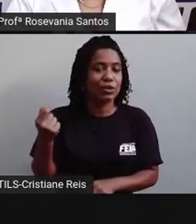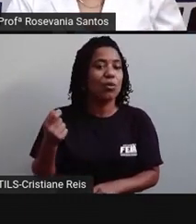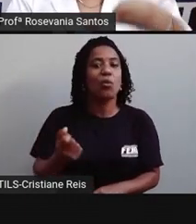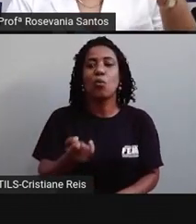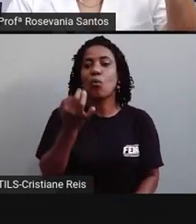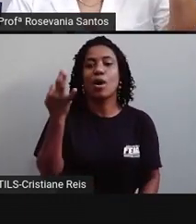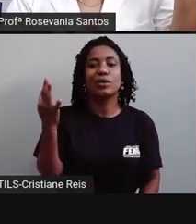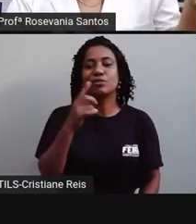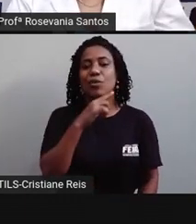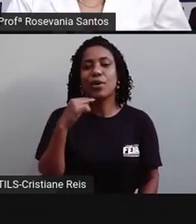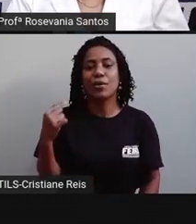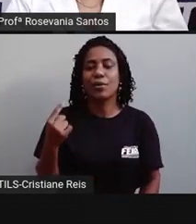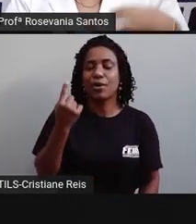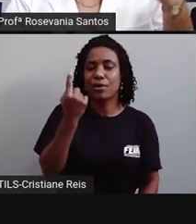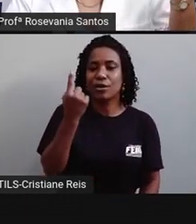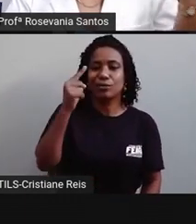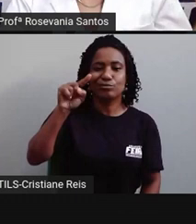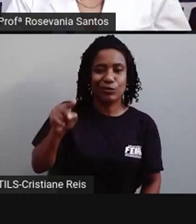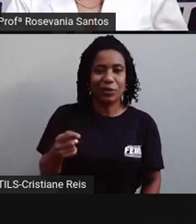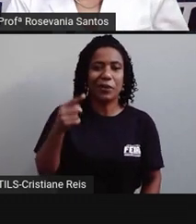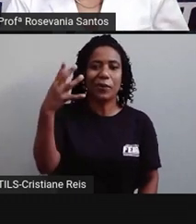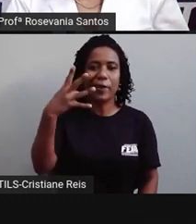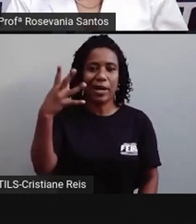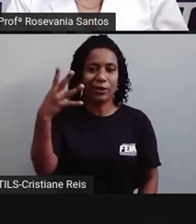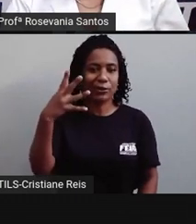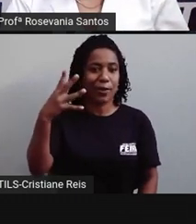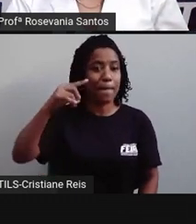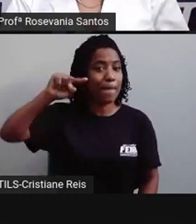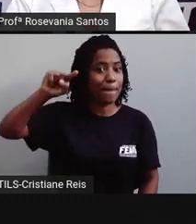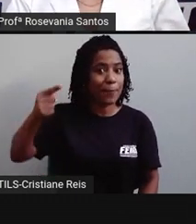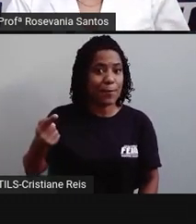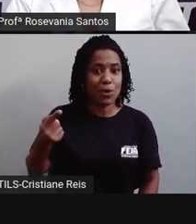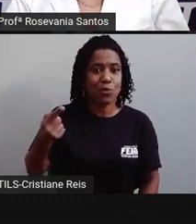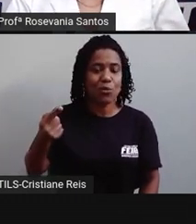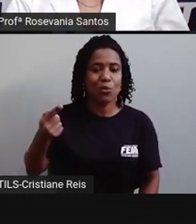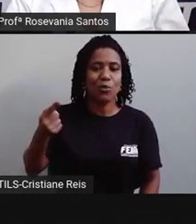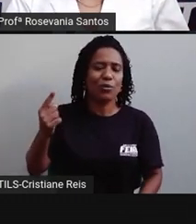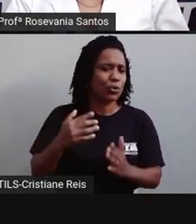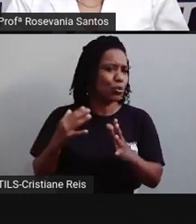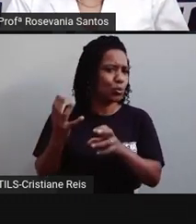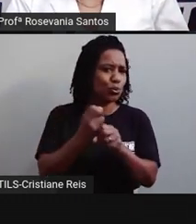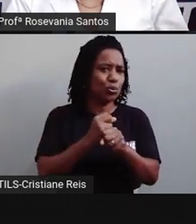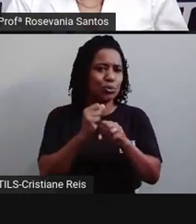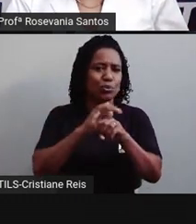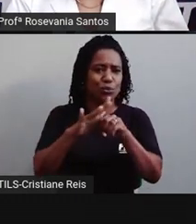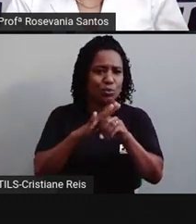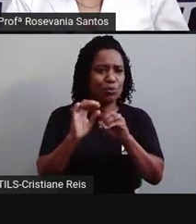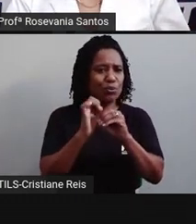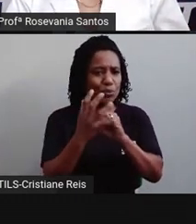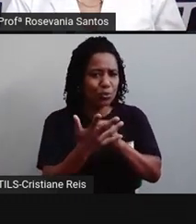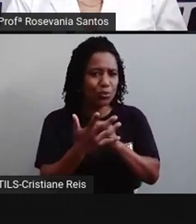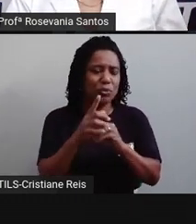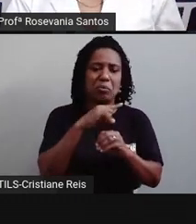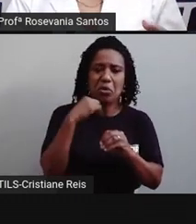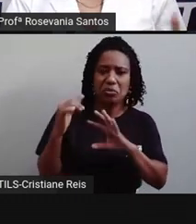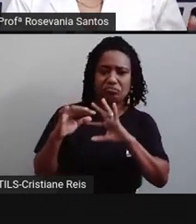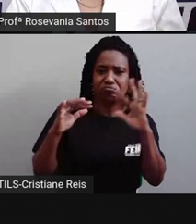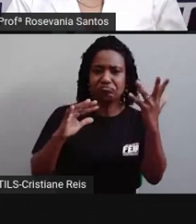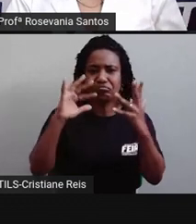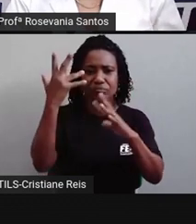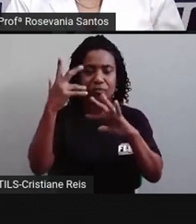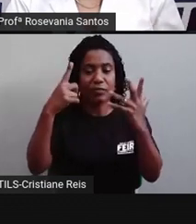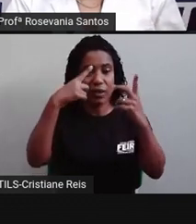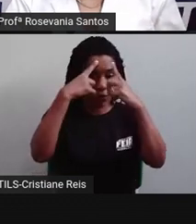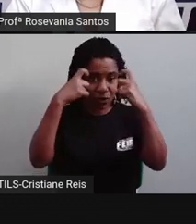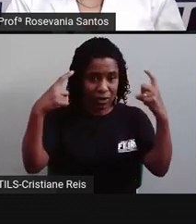violência, covid, uma série de coisas lá, a gente vai observando, né, que tem